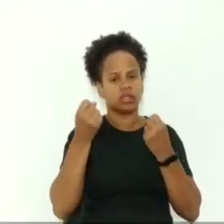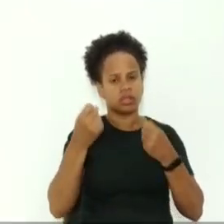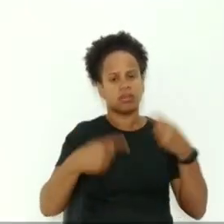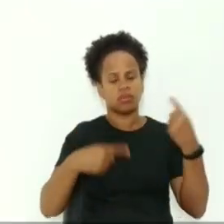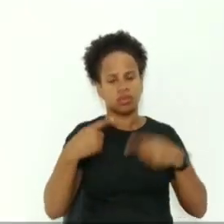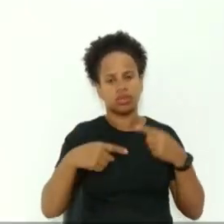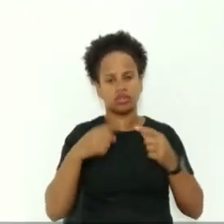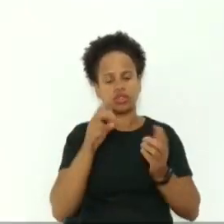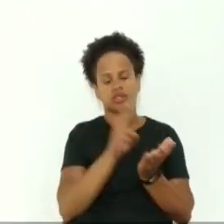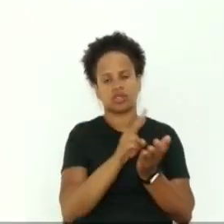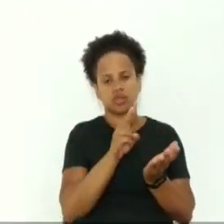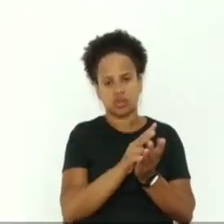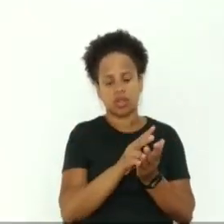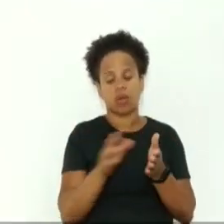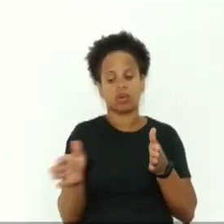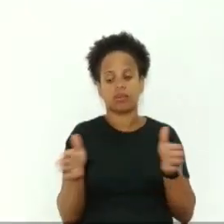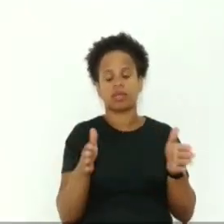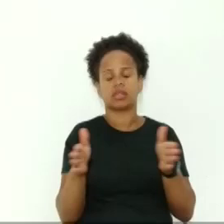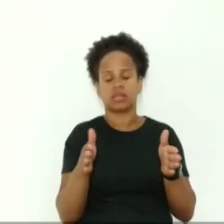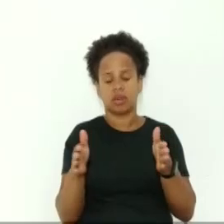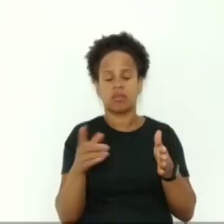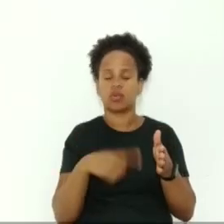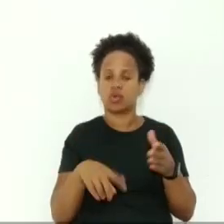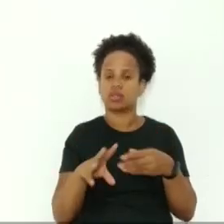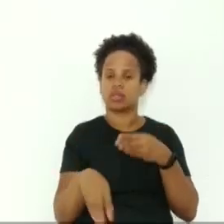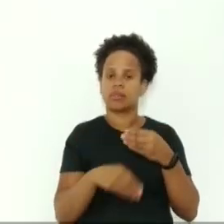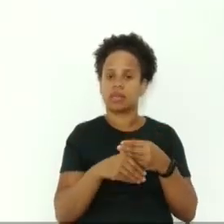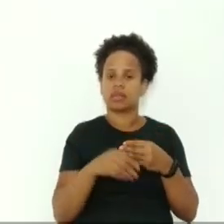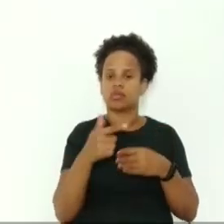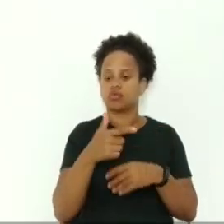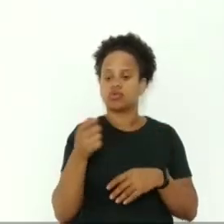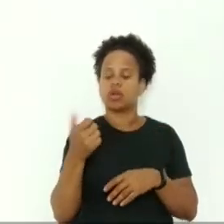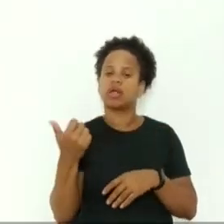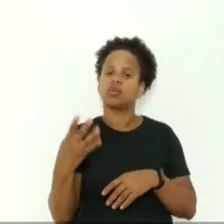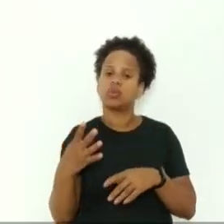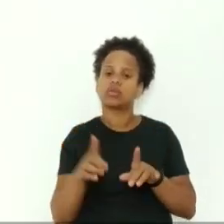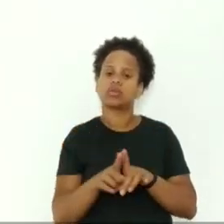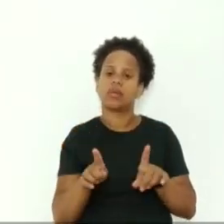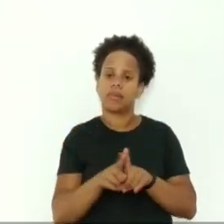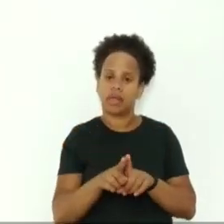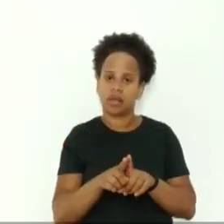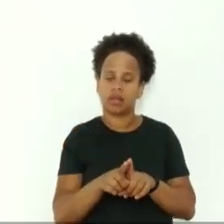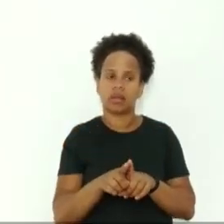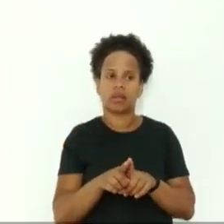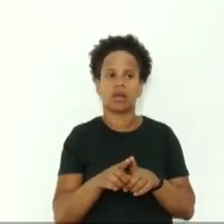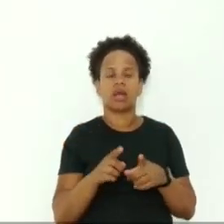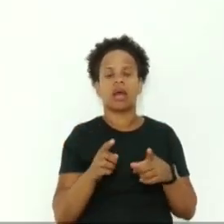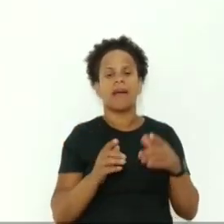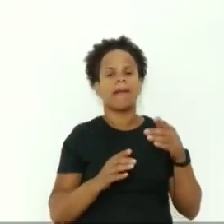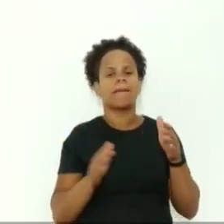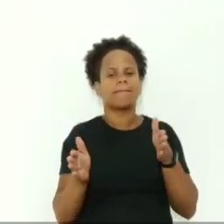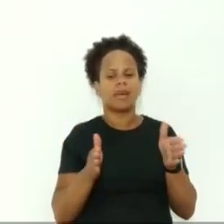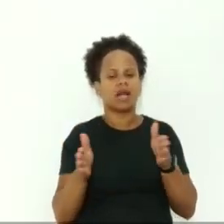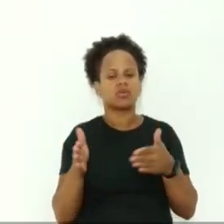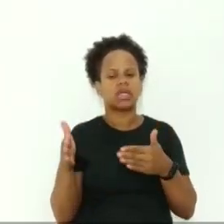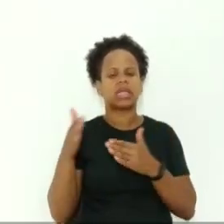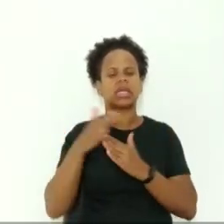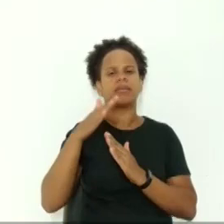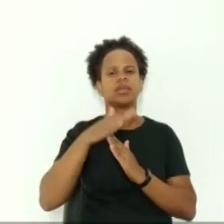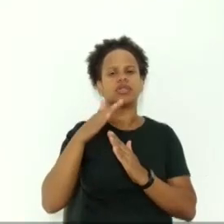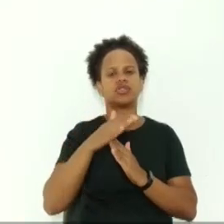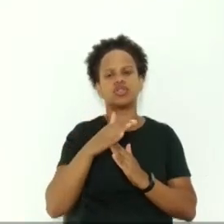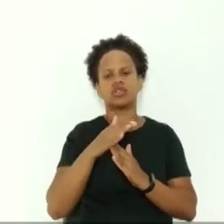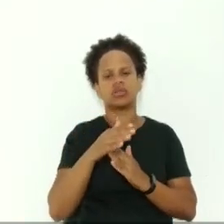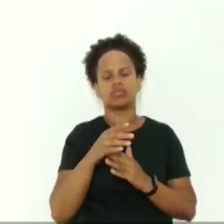e essa era também uma das minhas emendas lá em 2014 que não deveria ter um prazo limitado tendo em vista que quem